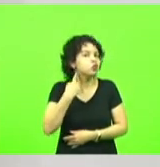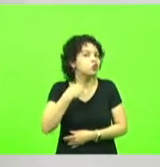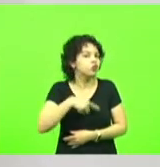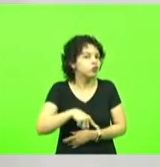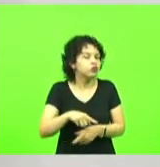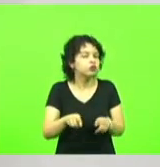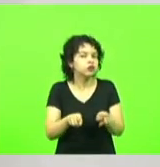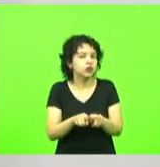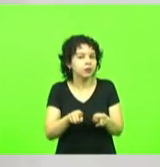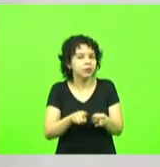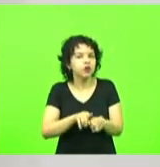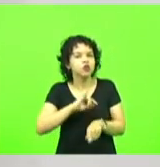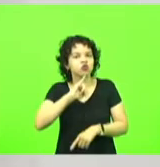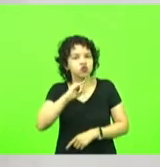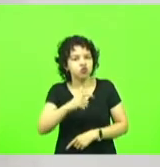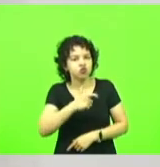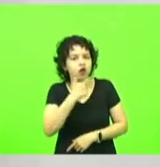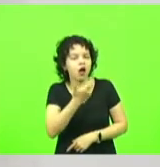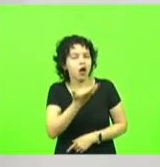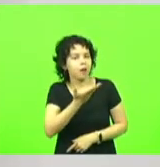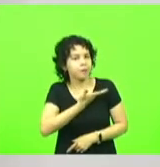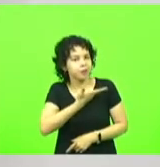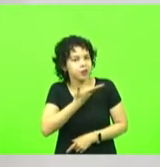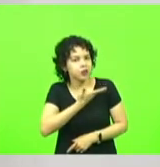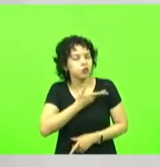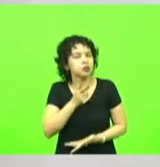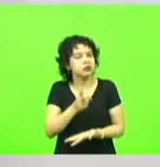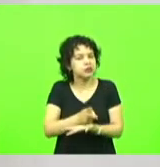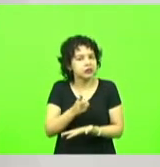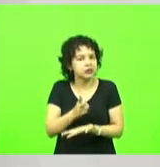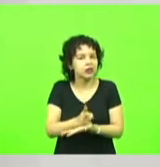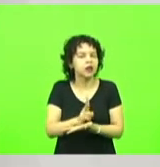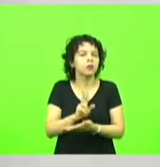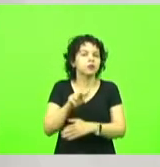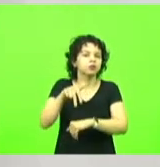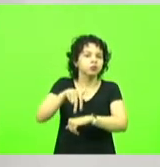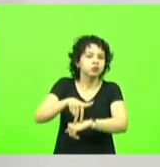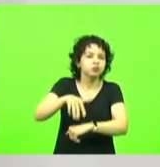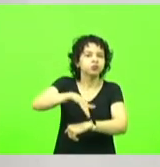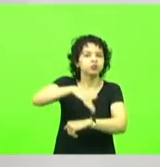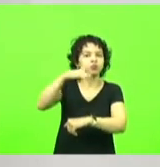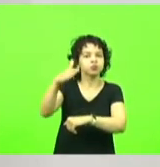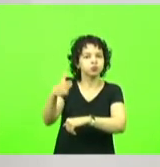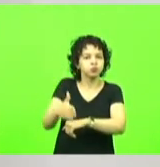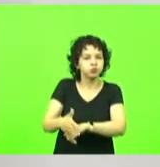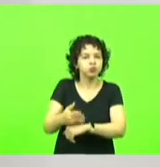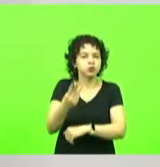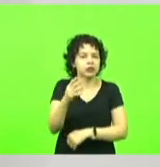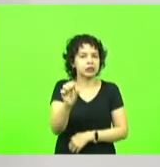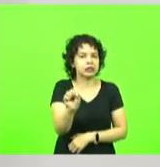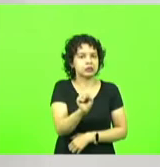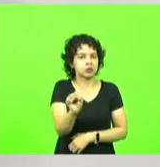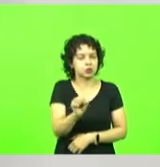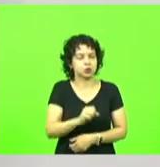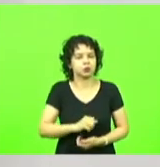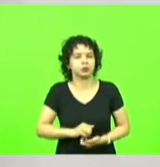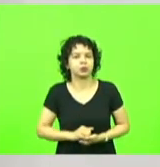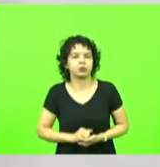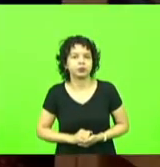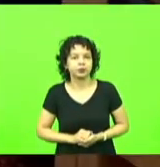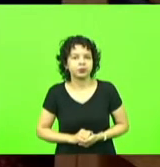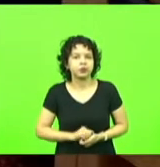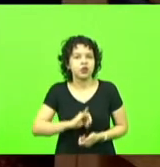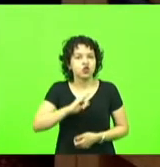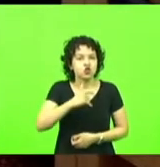deputado Gerri que é um amigo sempre presente no Alto Vale é um deputado 30 segundos deputado o